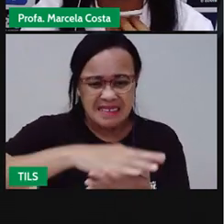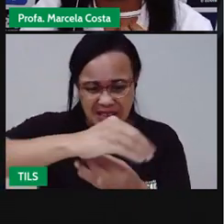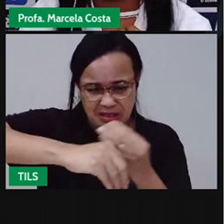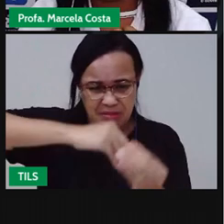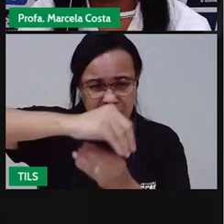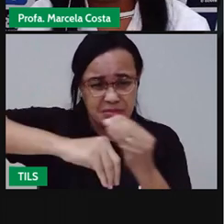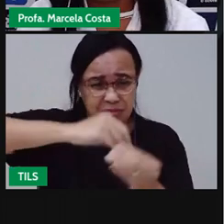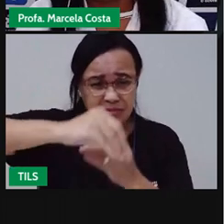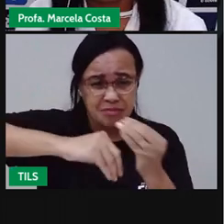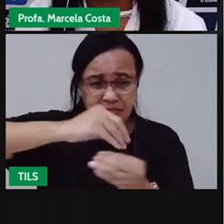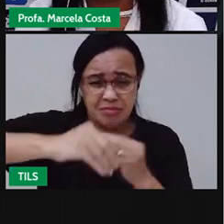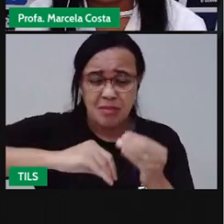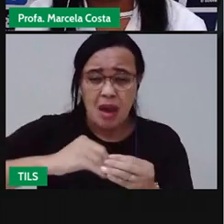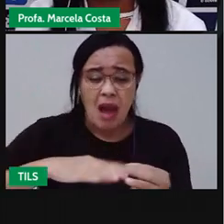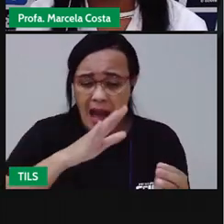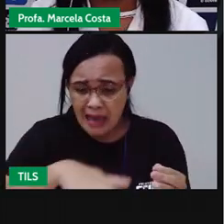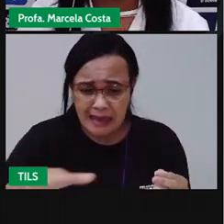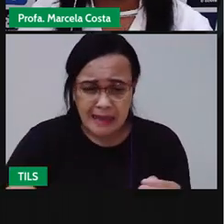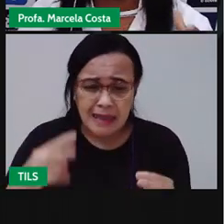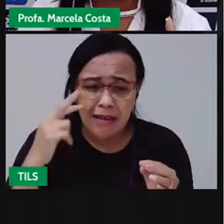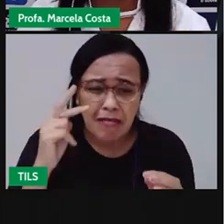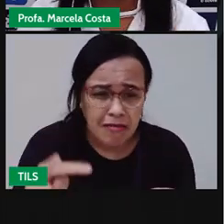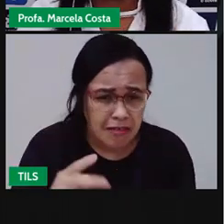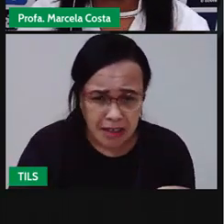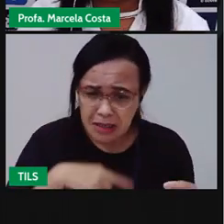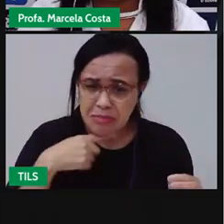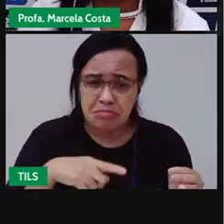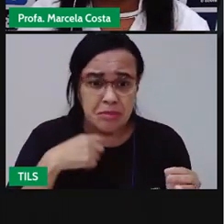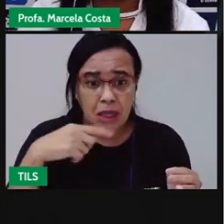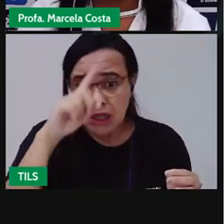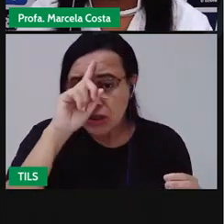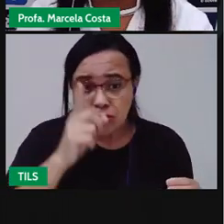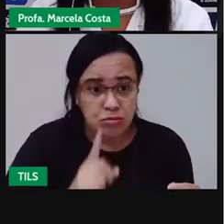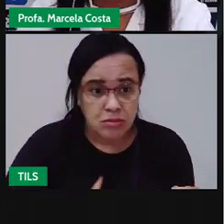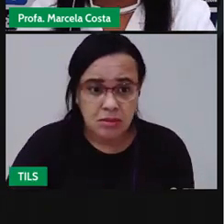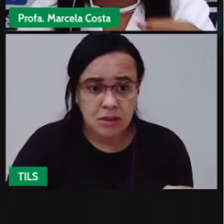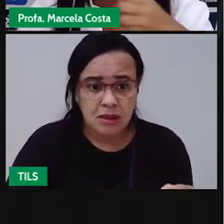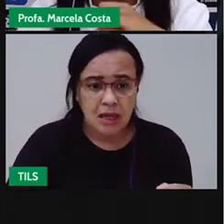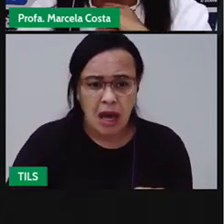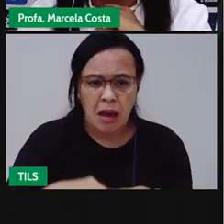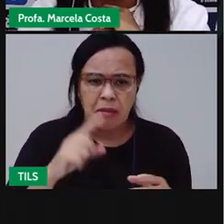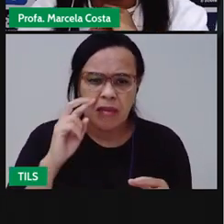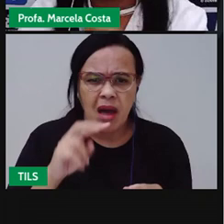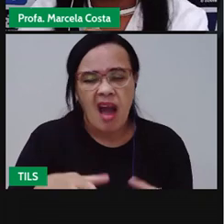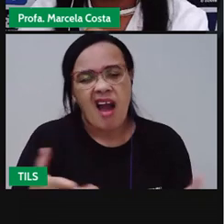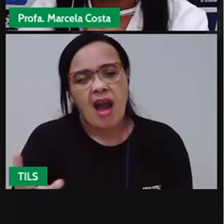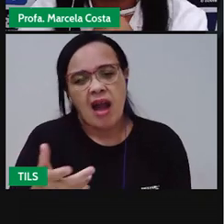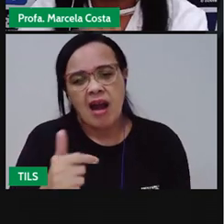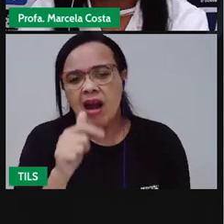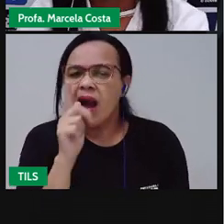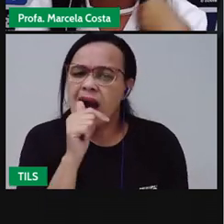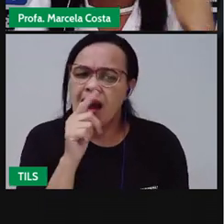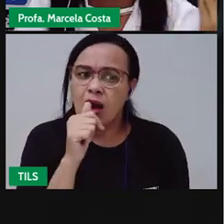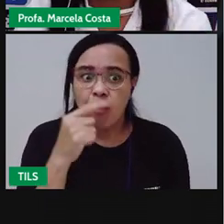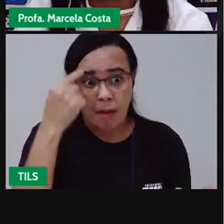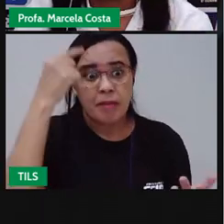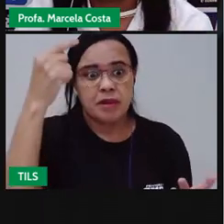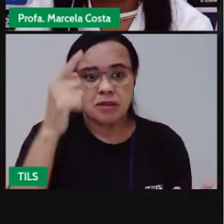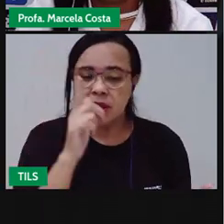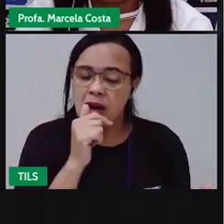aí a criança pode se confundir, achar que é água, ver ali aquele líquido transparente e beber. Quando vê,